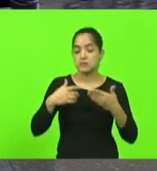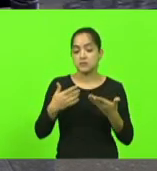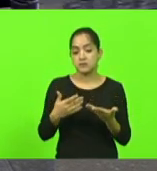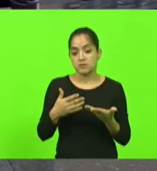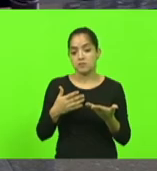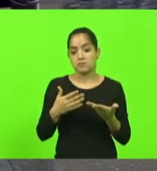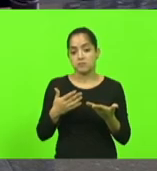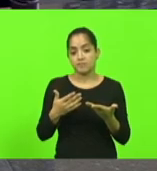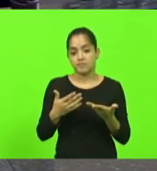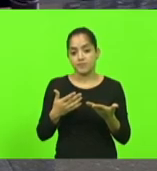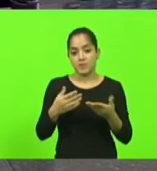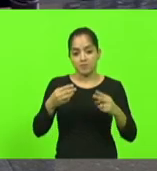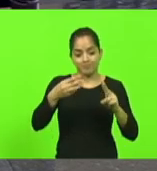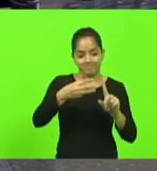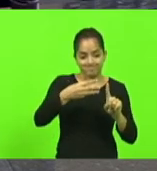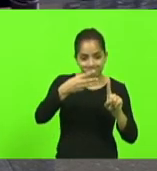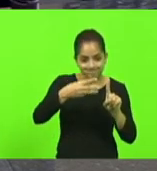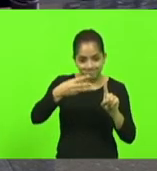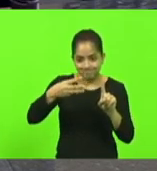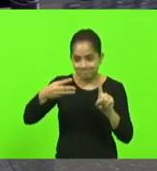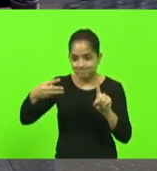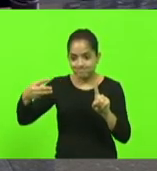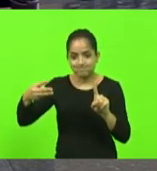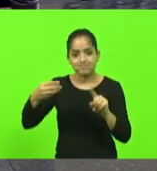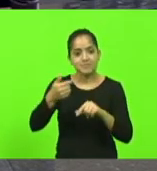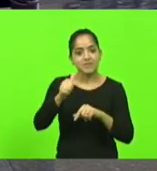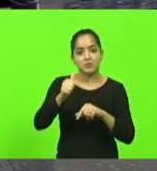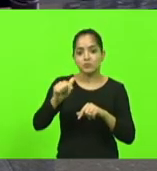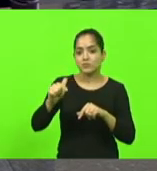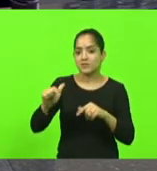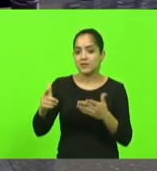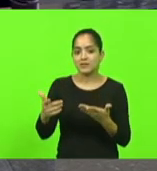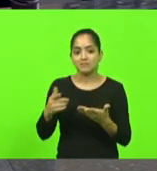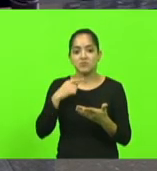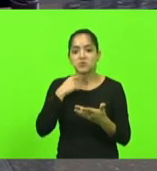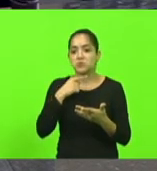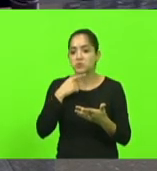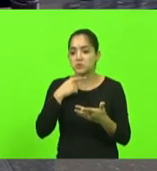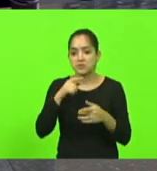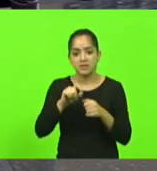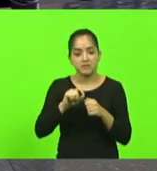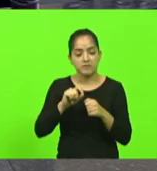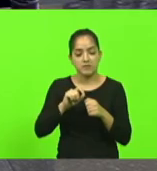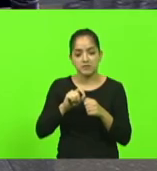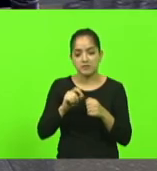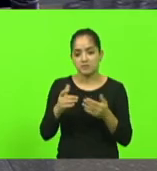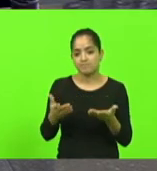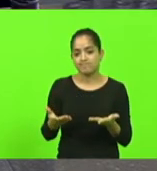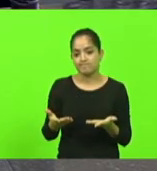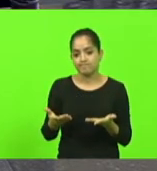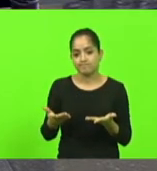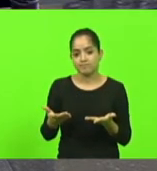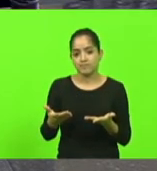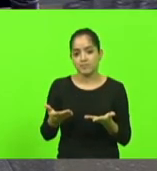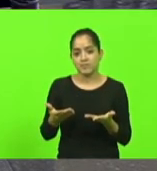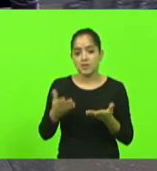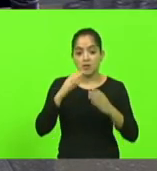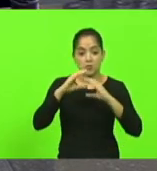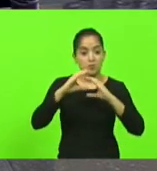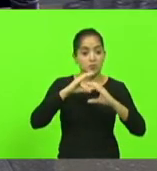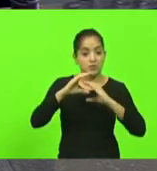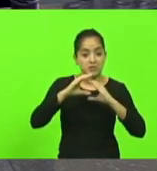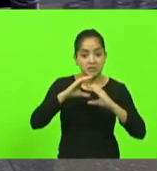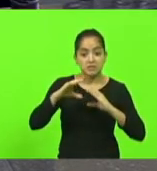de uma rede trifásica e não estamos conseguindo que seja feita essa rede trifásica a comunicação o